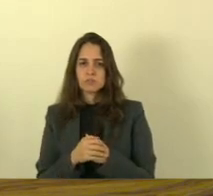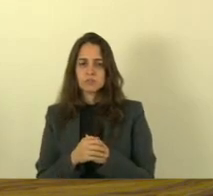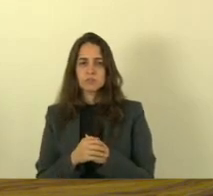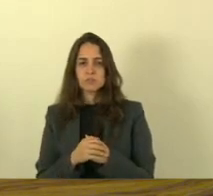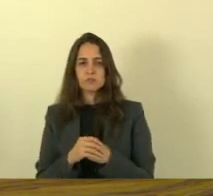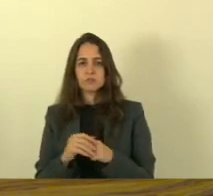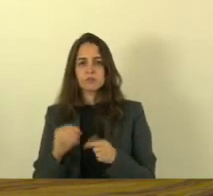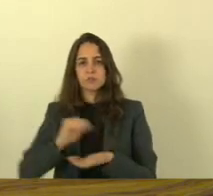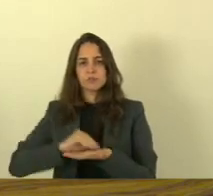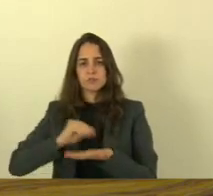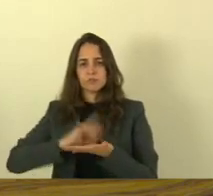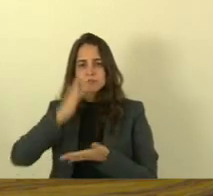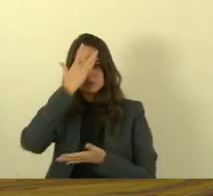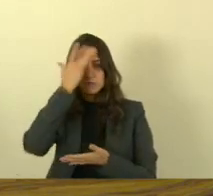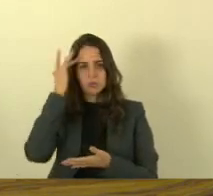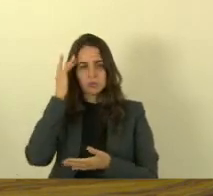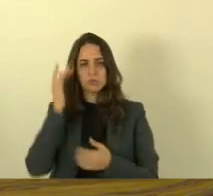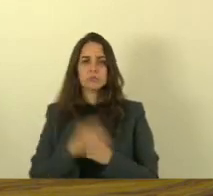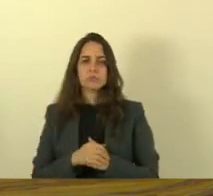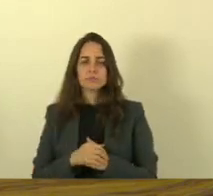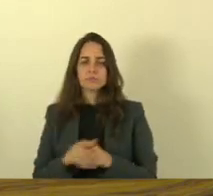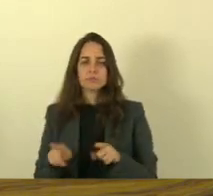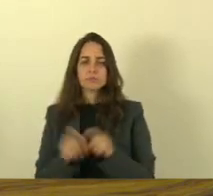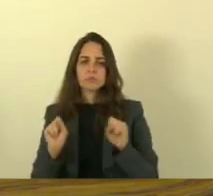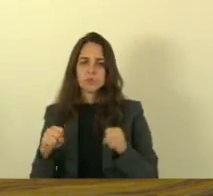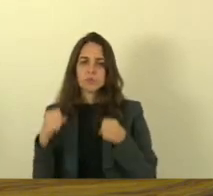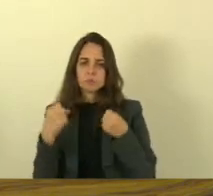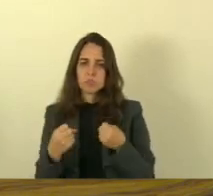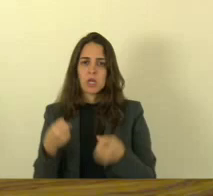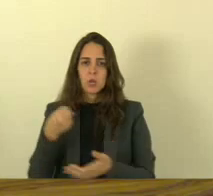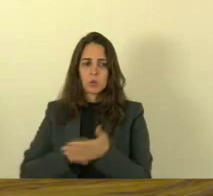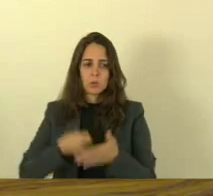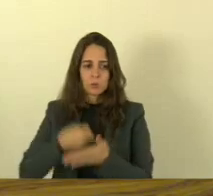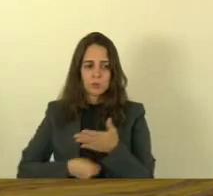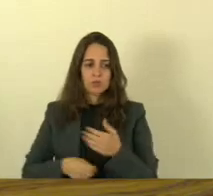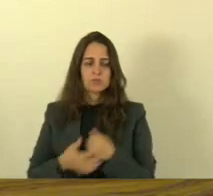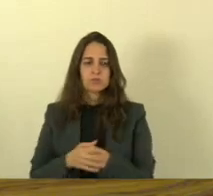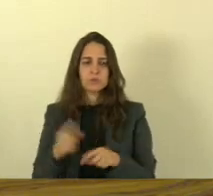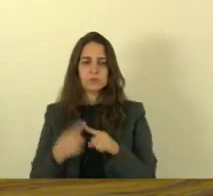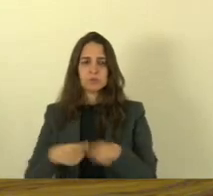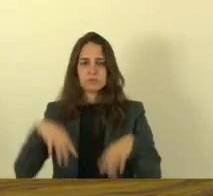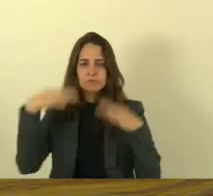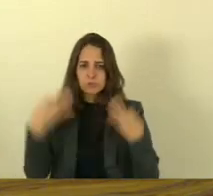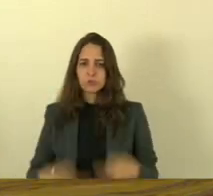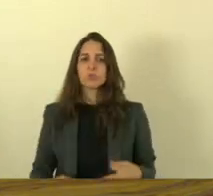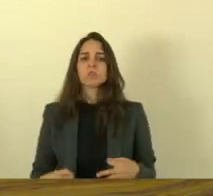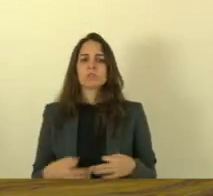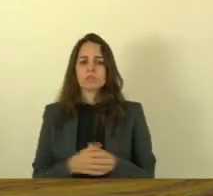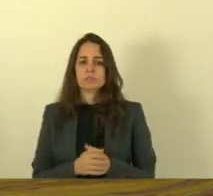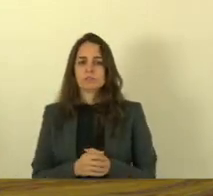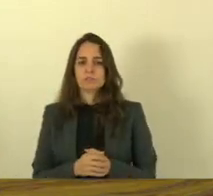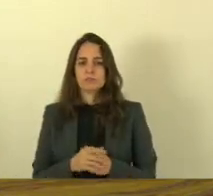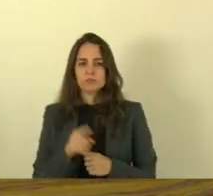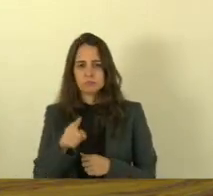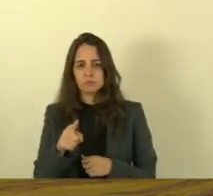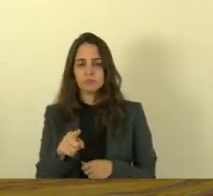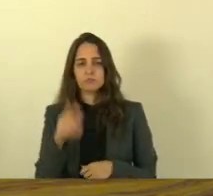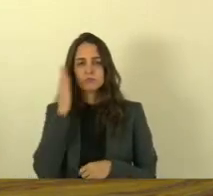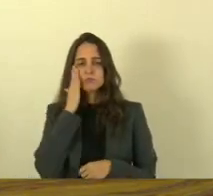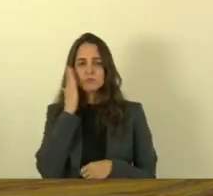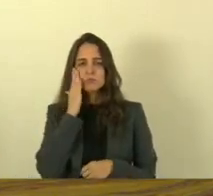falta de pessoal nós estamos também empenhados nessa luta por ser justa vocês passaram